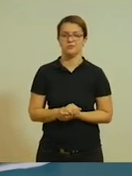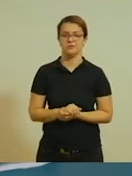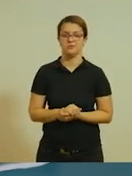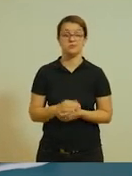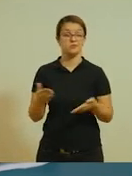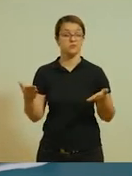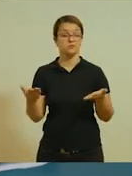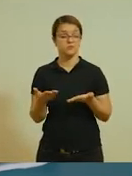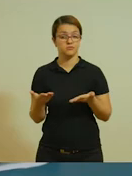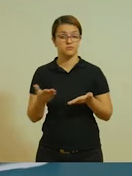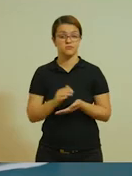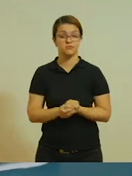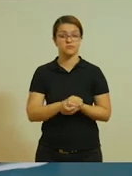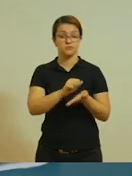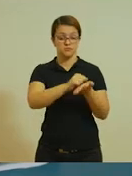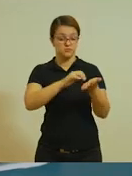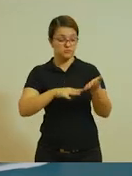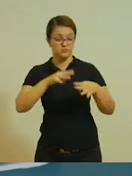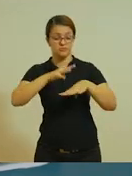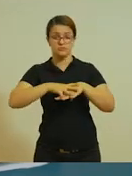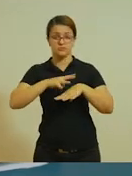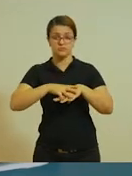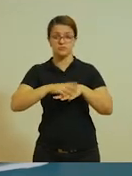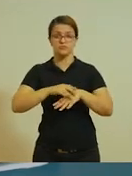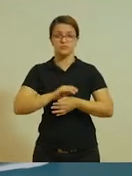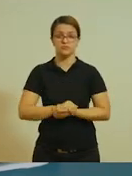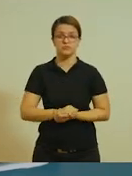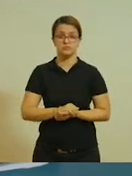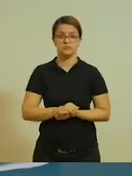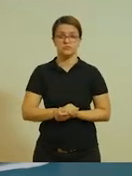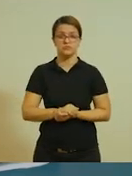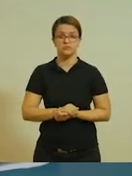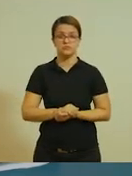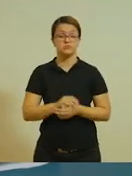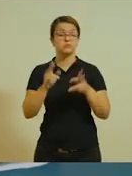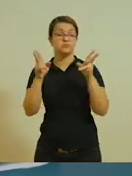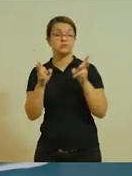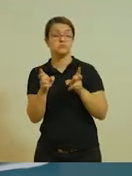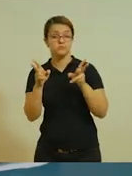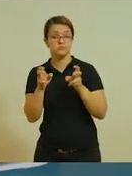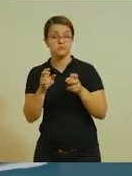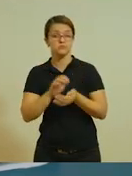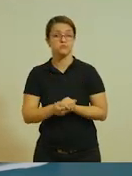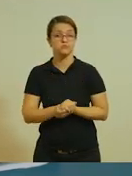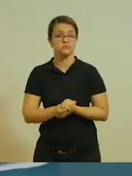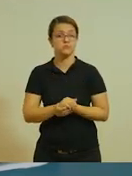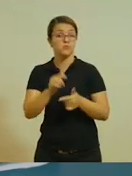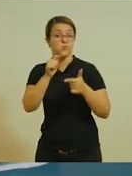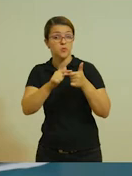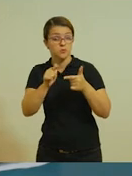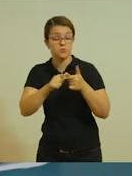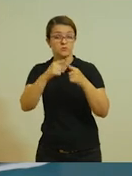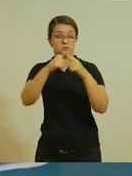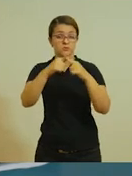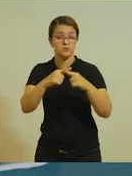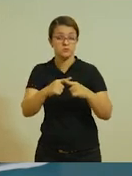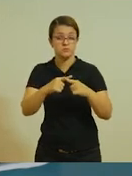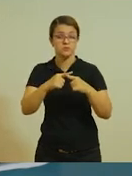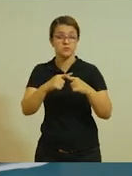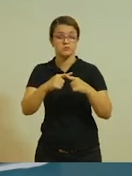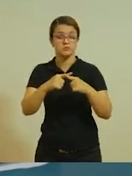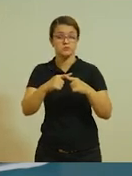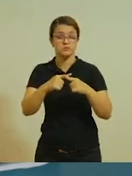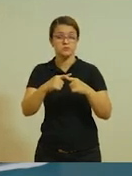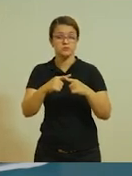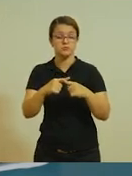Vamos falar um pouco agora sobre as atividades de matemática. Onde vai ser abordado o tema Problemas de Multiplicação e as